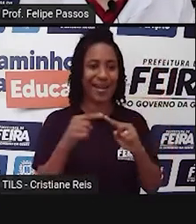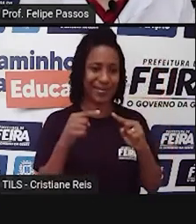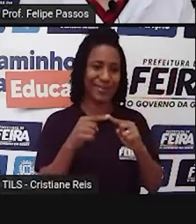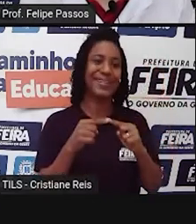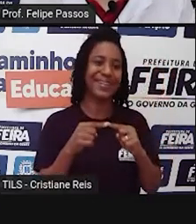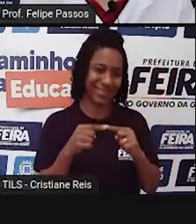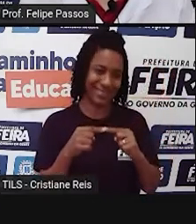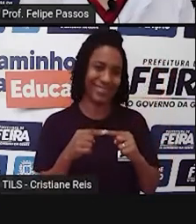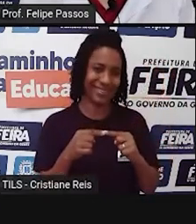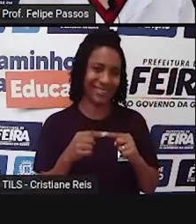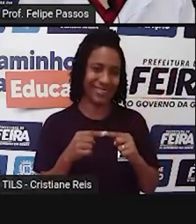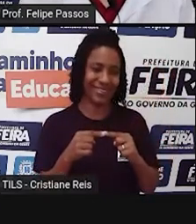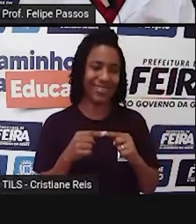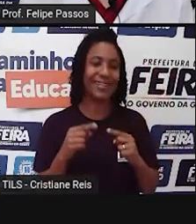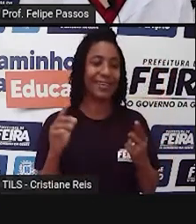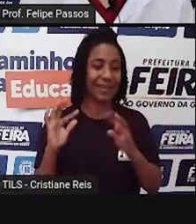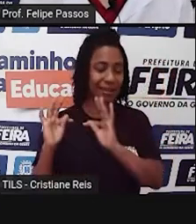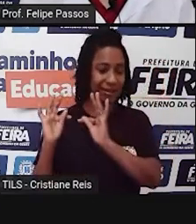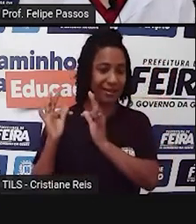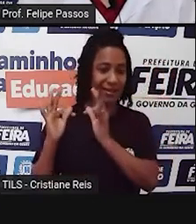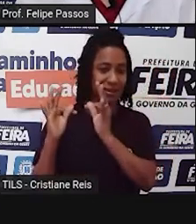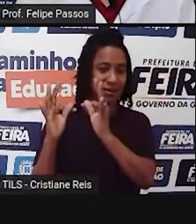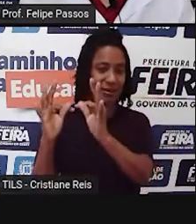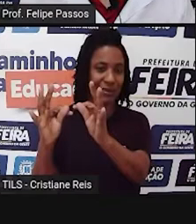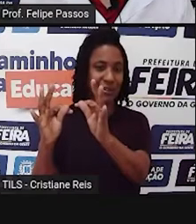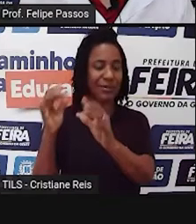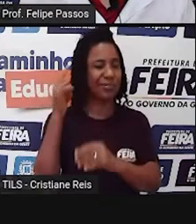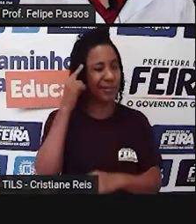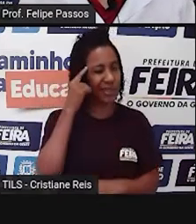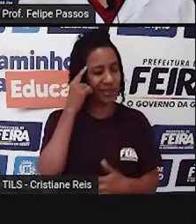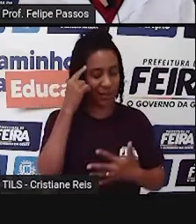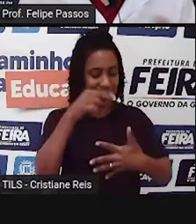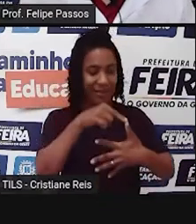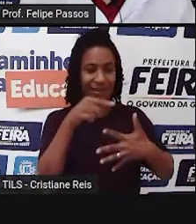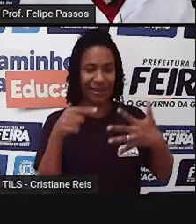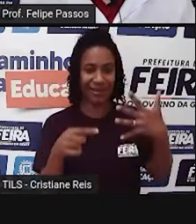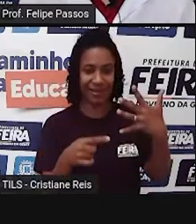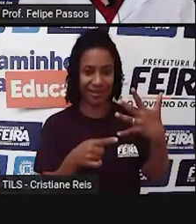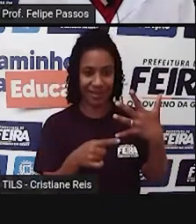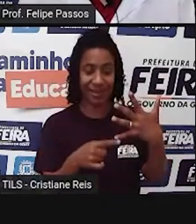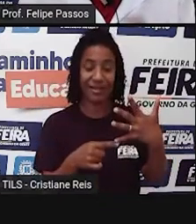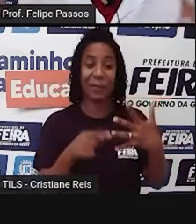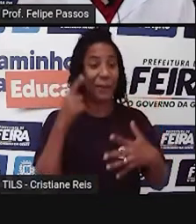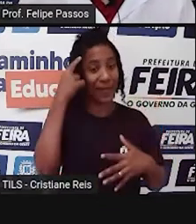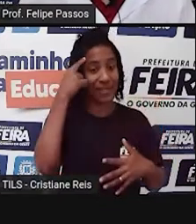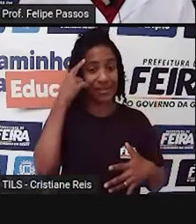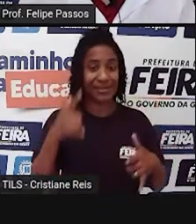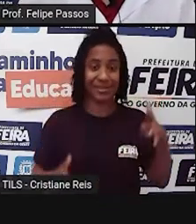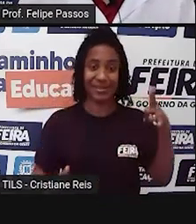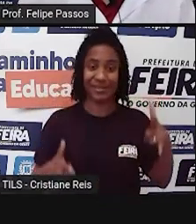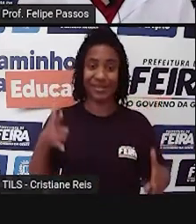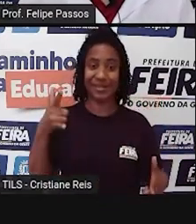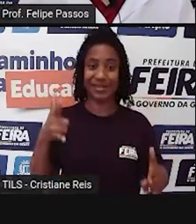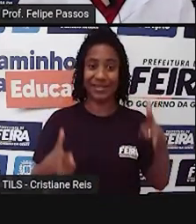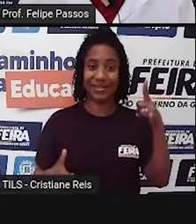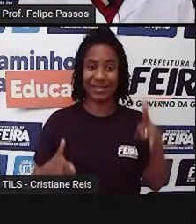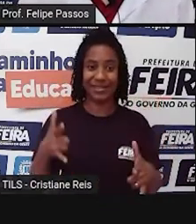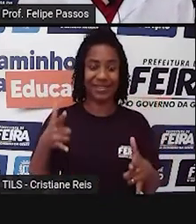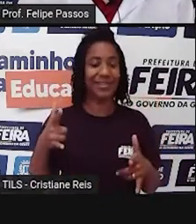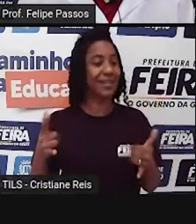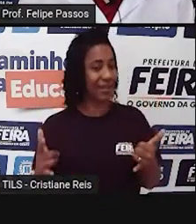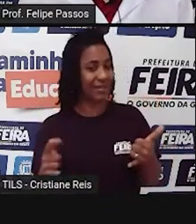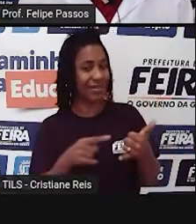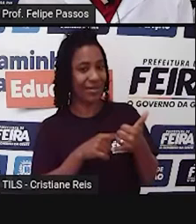pensa em tecnologia, né? Quando a gente pensa em tecnologia, já vem a nossa cabeça o quê? Robores, celulares, carros,